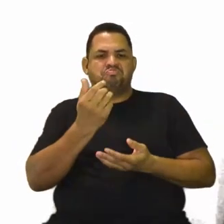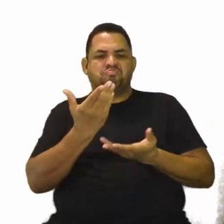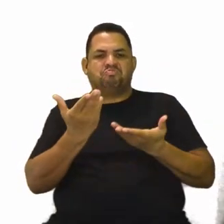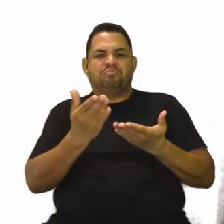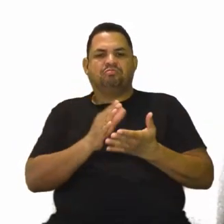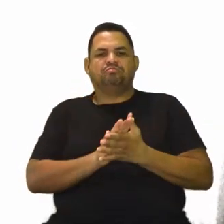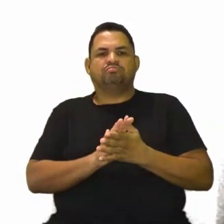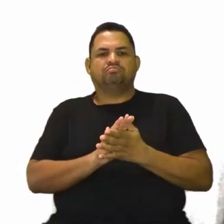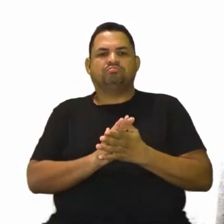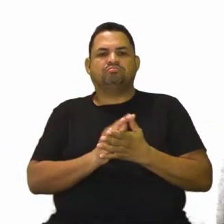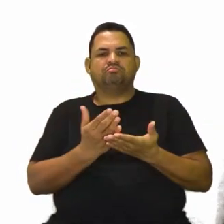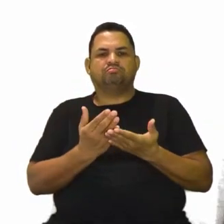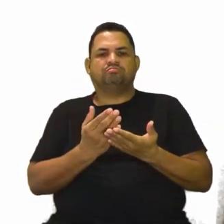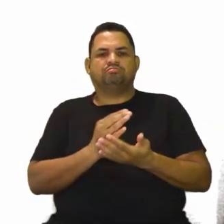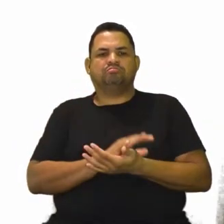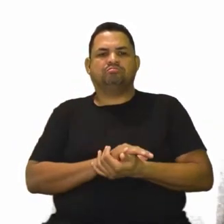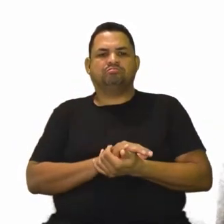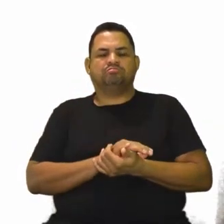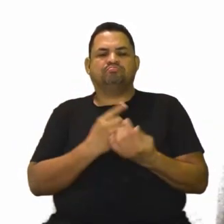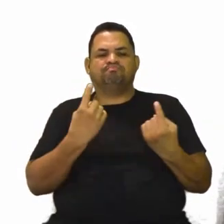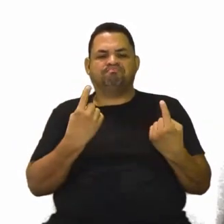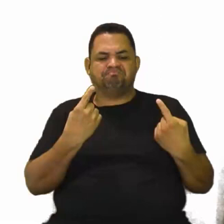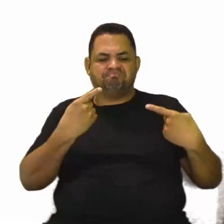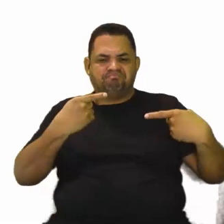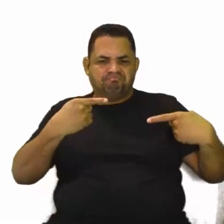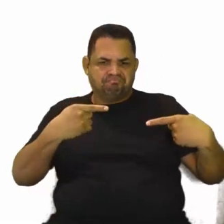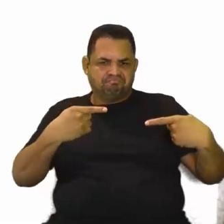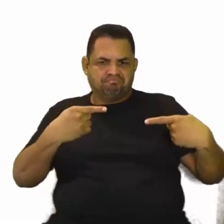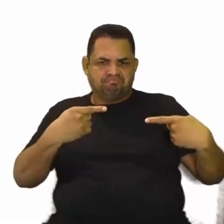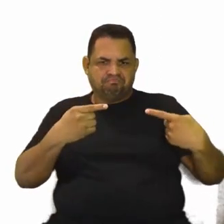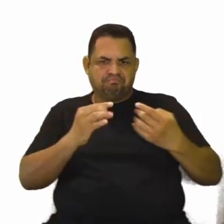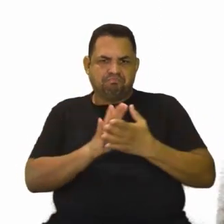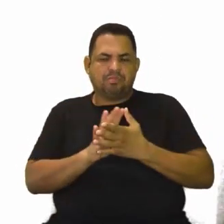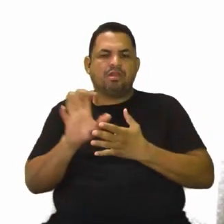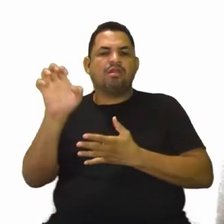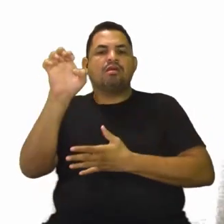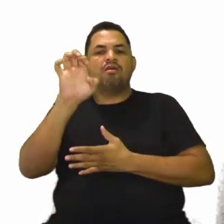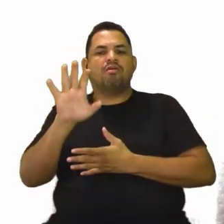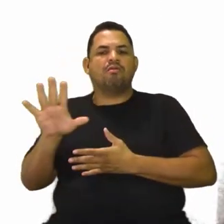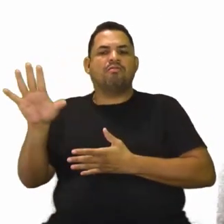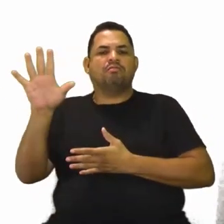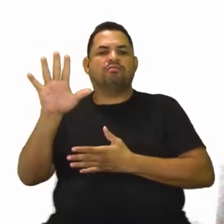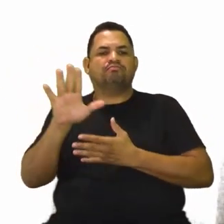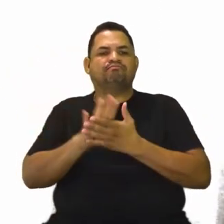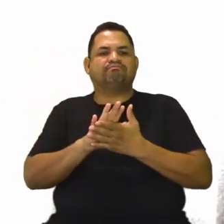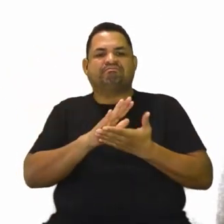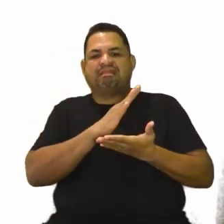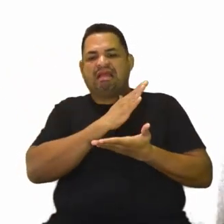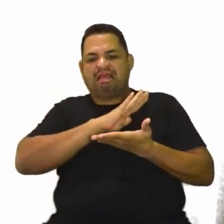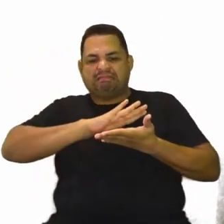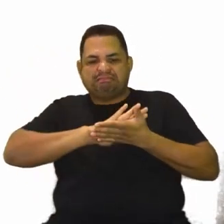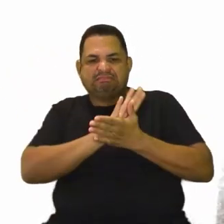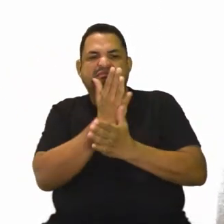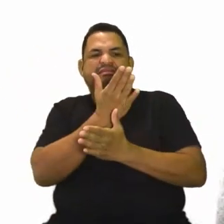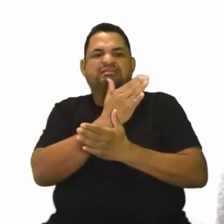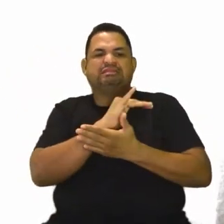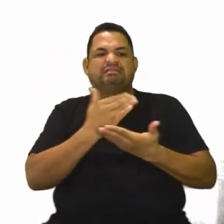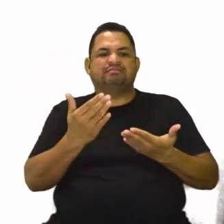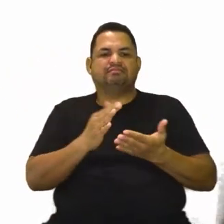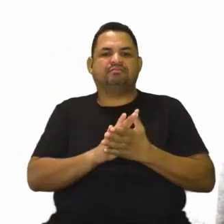contrastava com a Europa, devastada